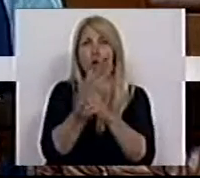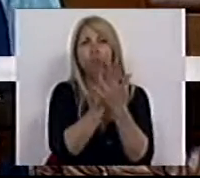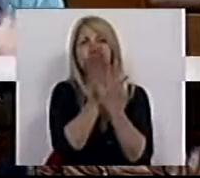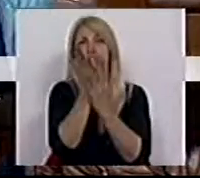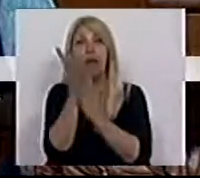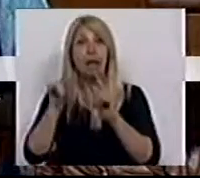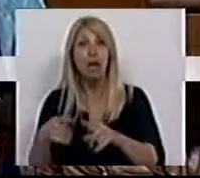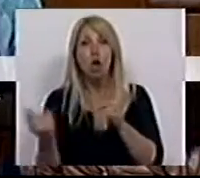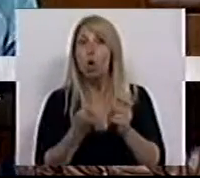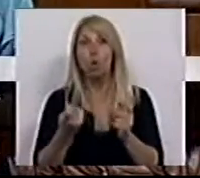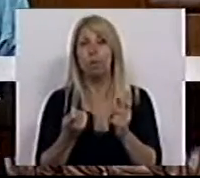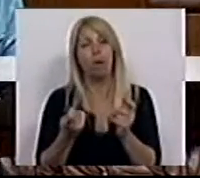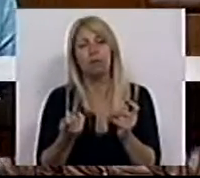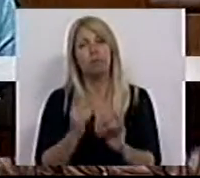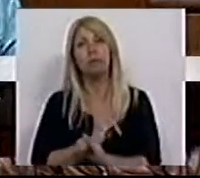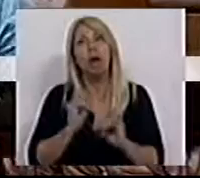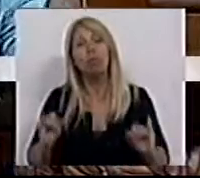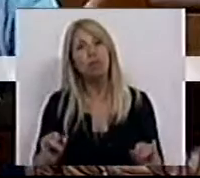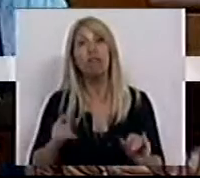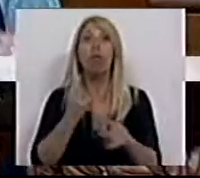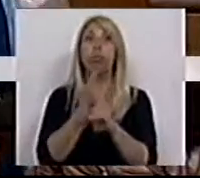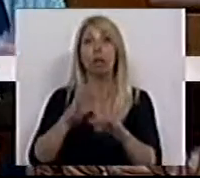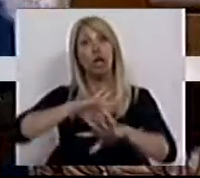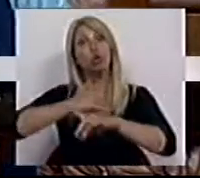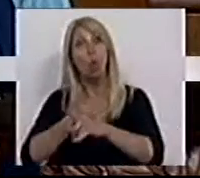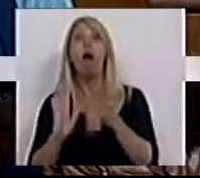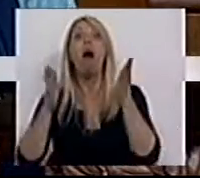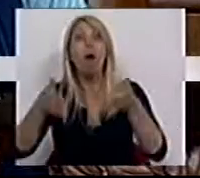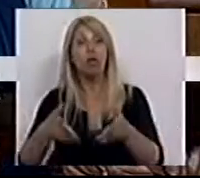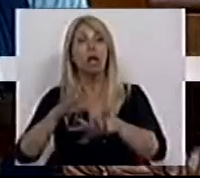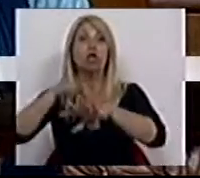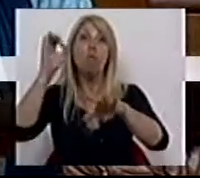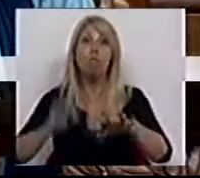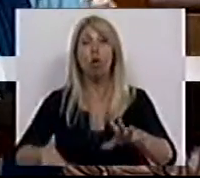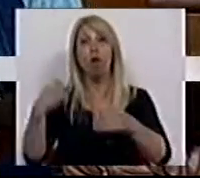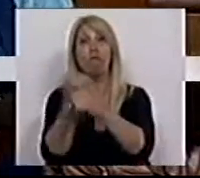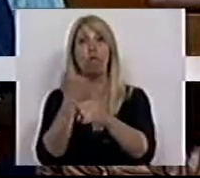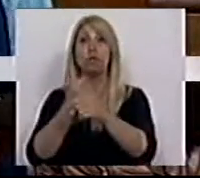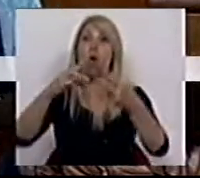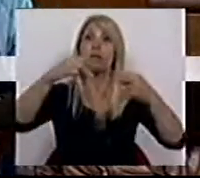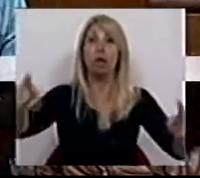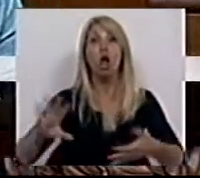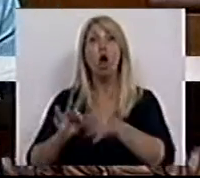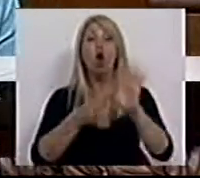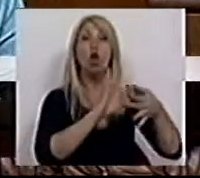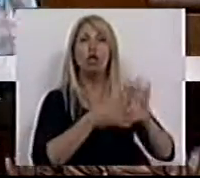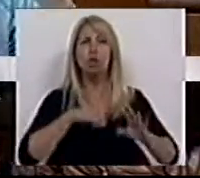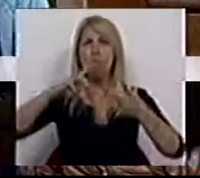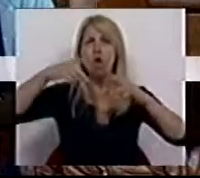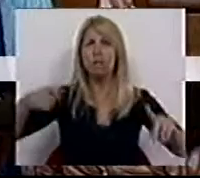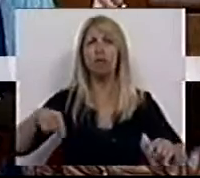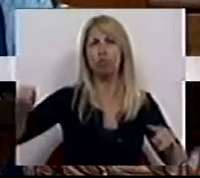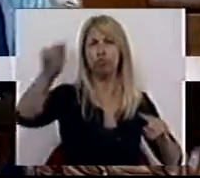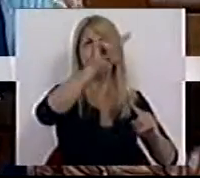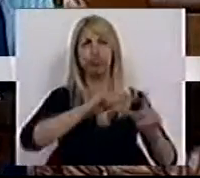abordar como a questão do papel das autarquias, a lógica intermunicipal que é enfatizada no relatório